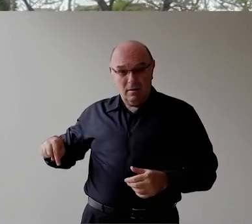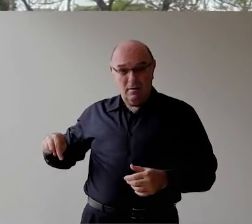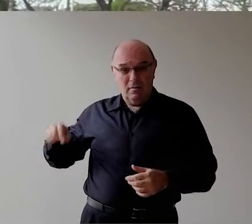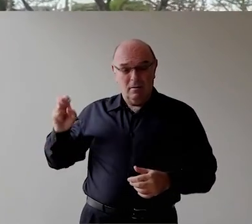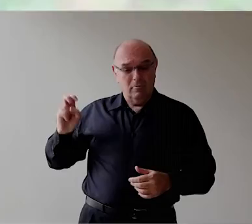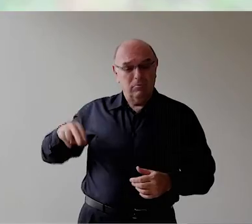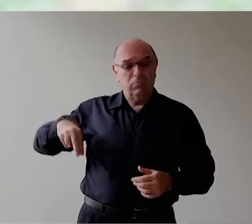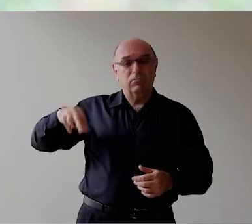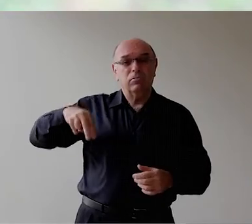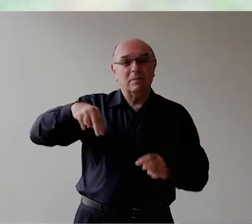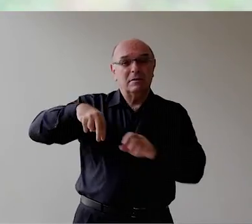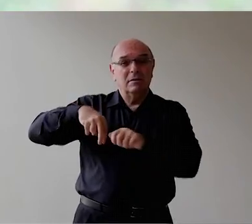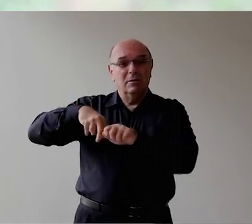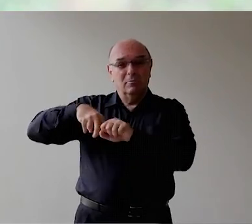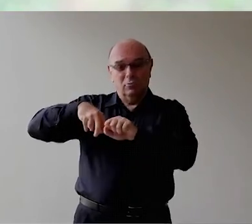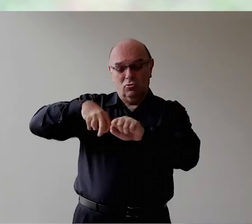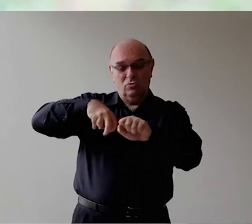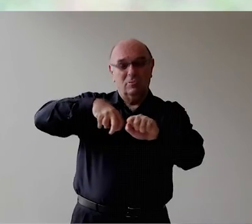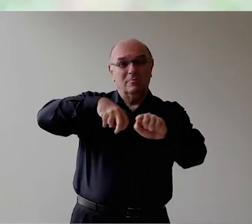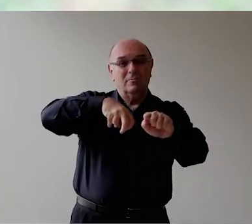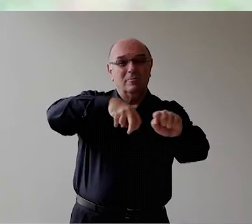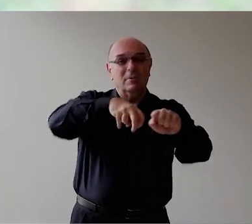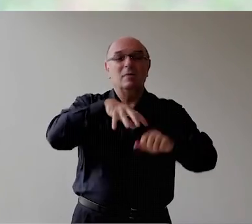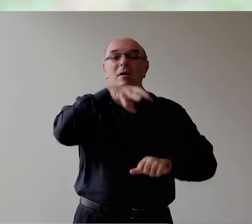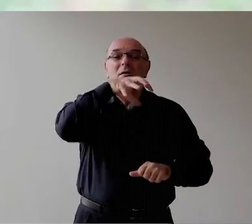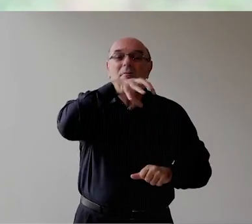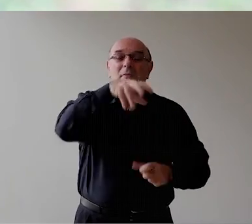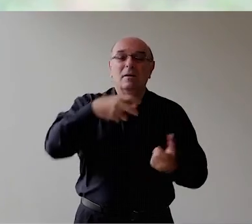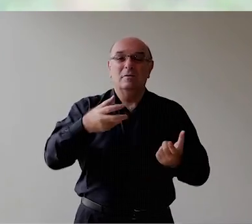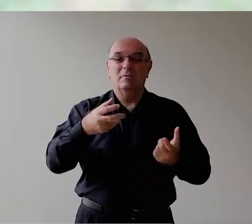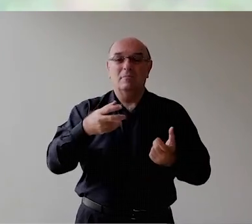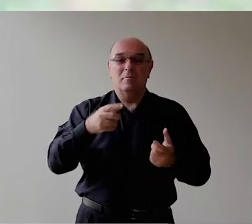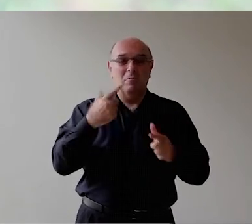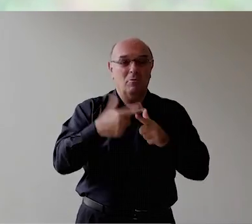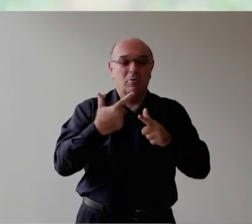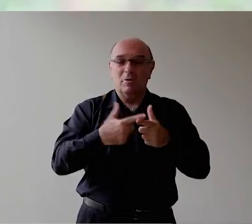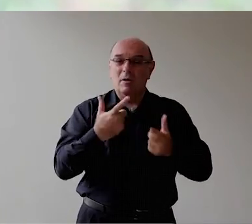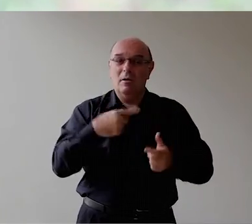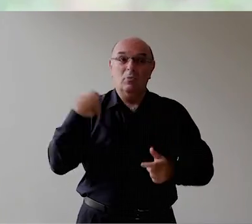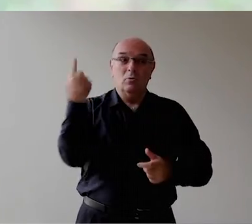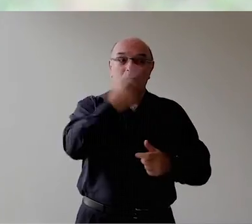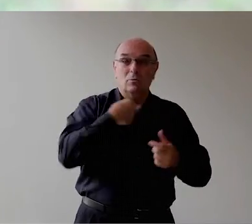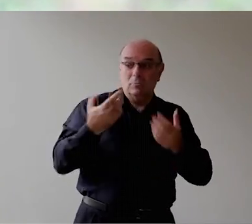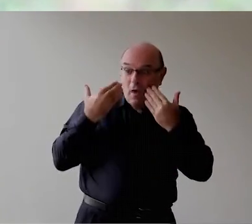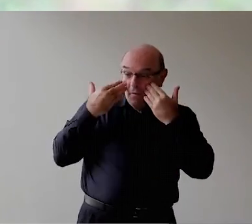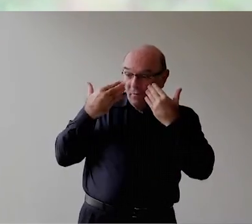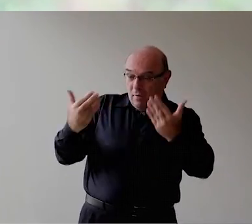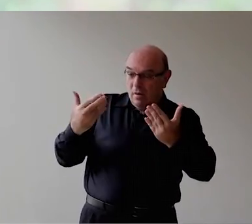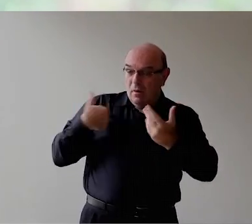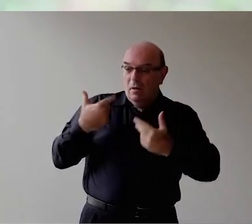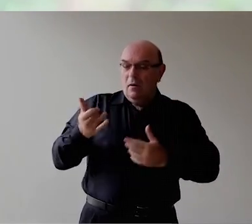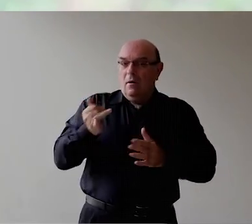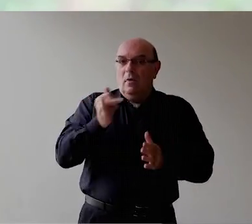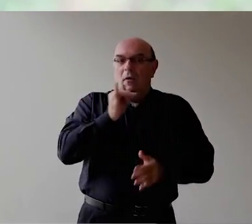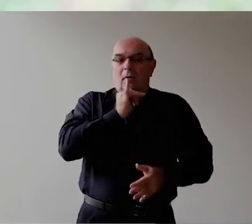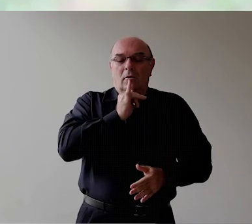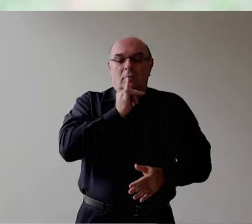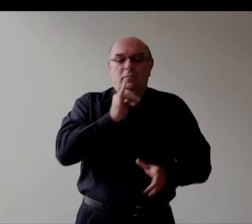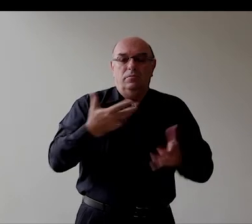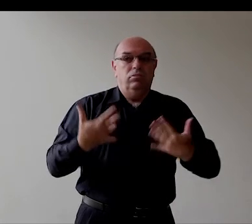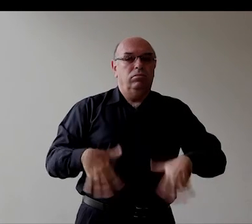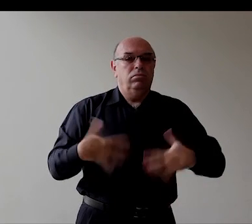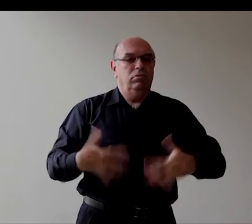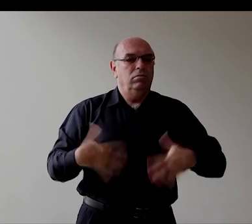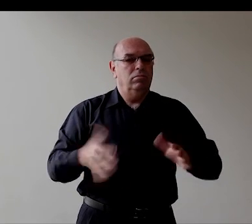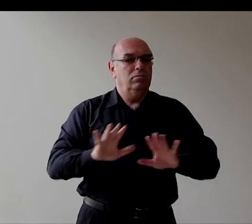Puxado por animais Para que desse exemplo Na visão deles Aos outros Que poderiam se rebelar